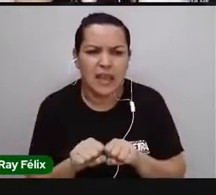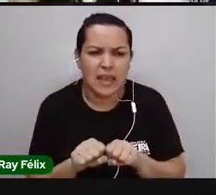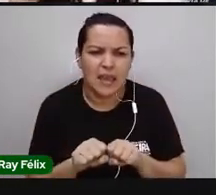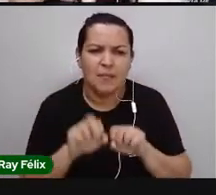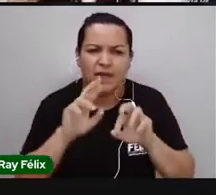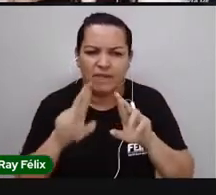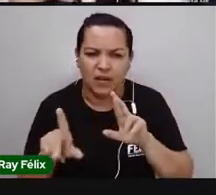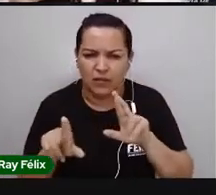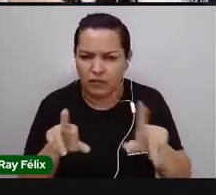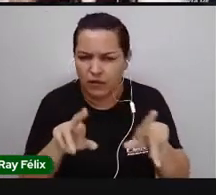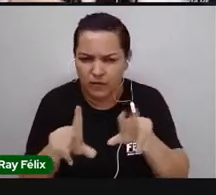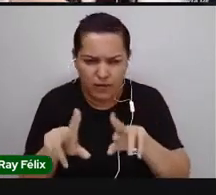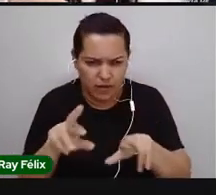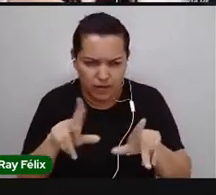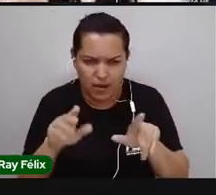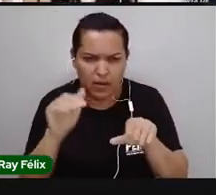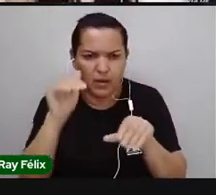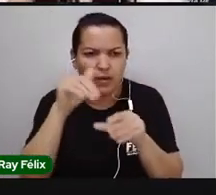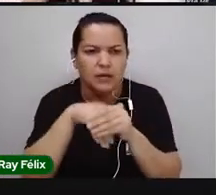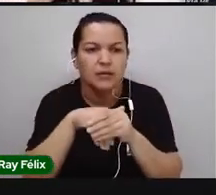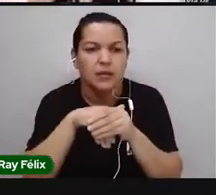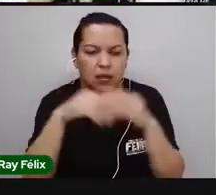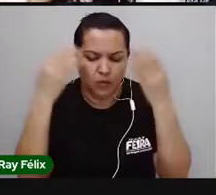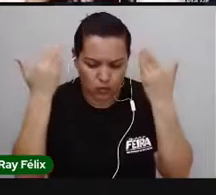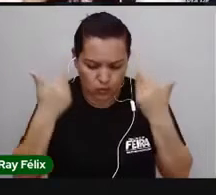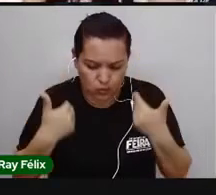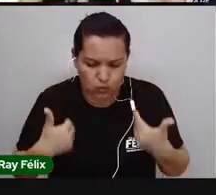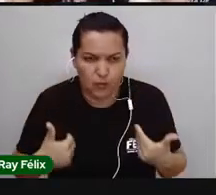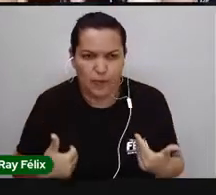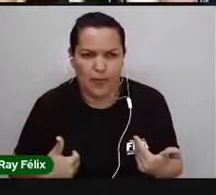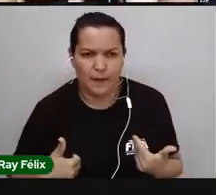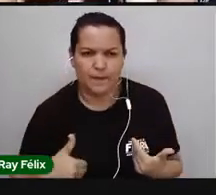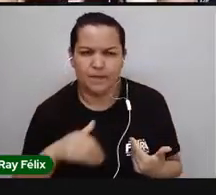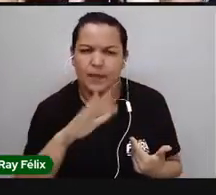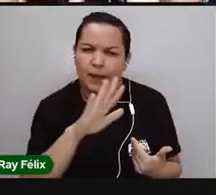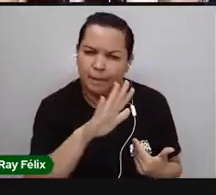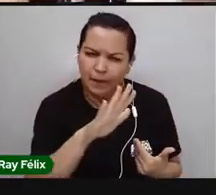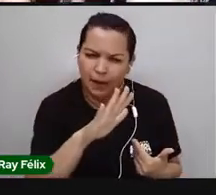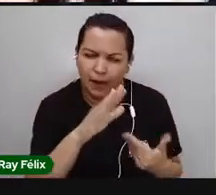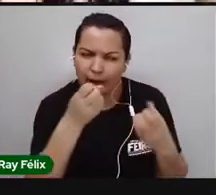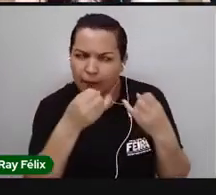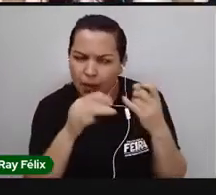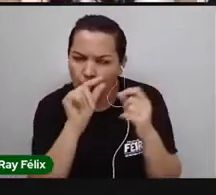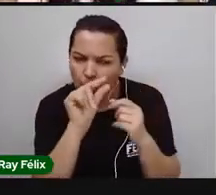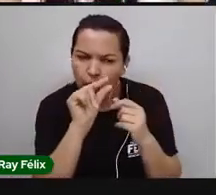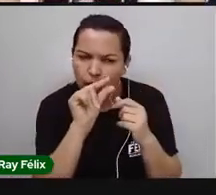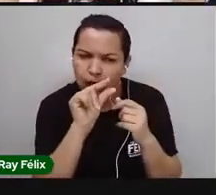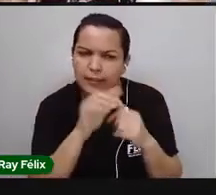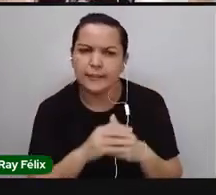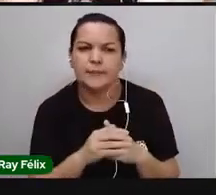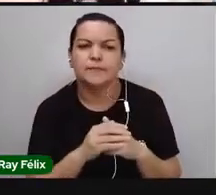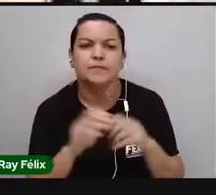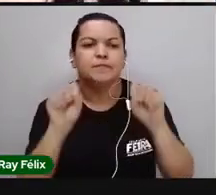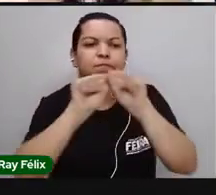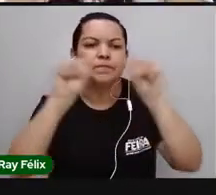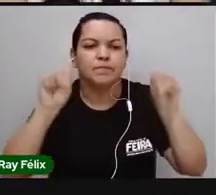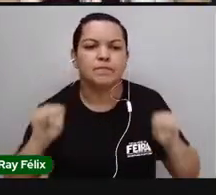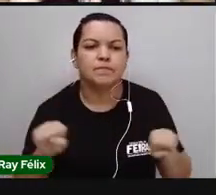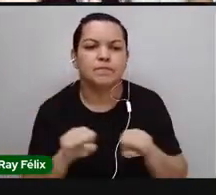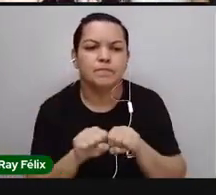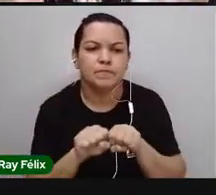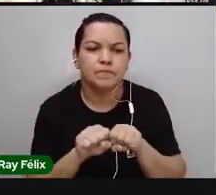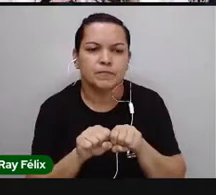vai ter uma aula específica sobre isso. Mas vou já dar um spoiler para vocês. Sistema, vai ser esse